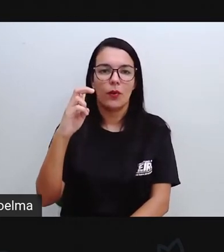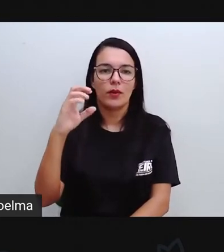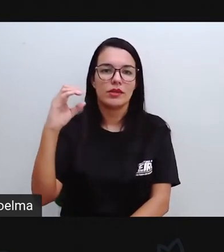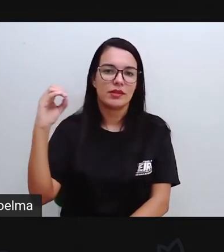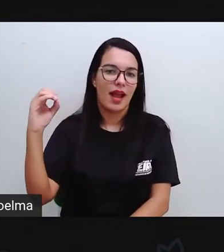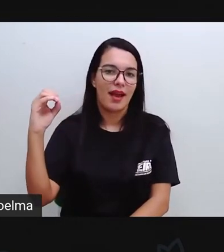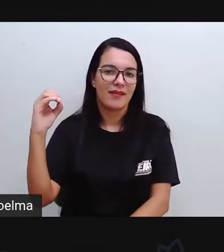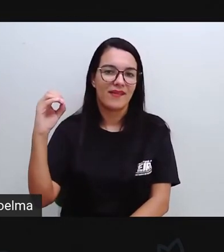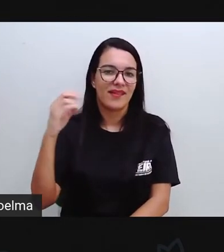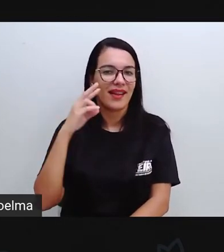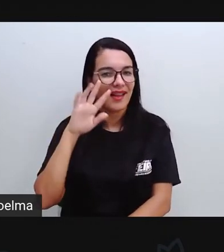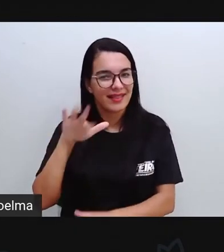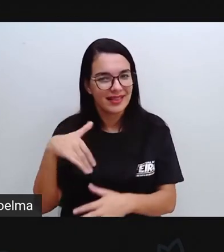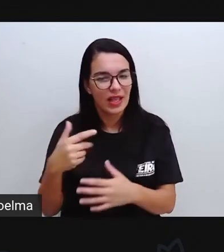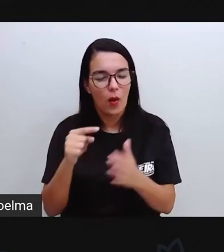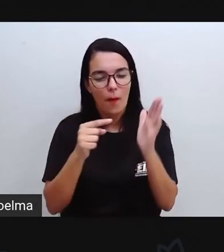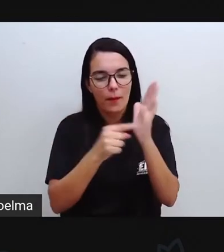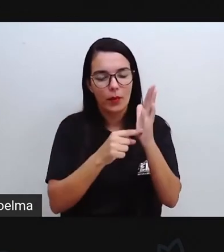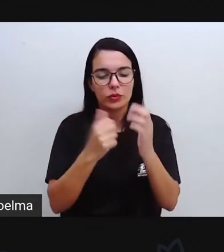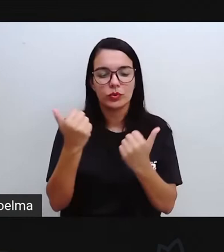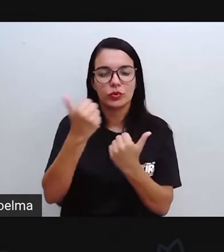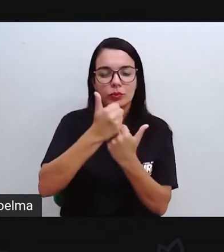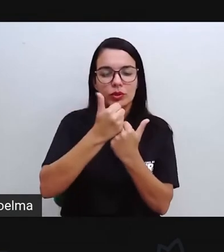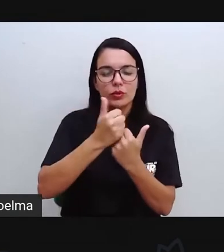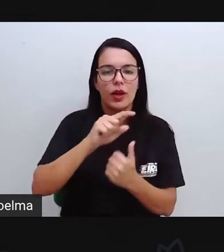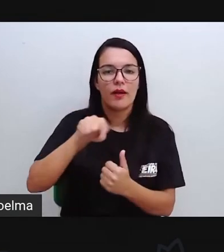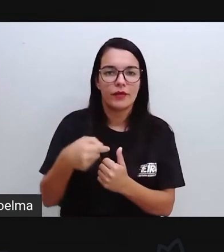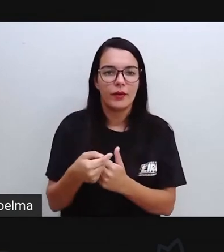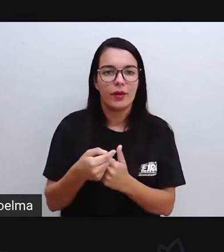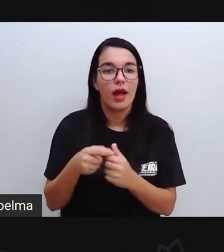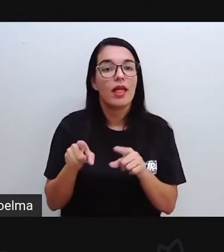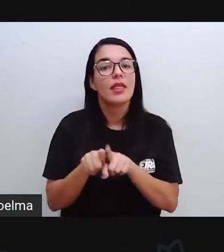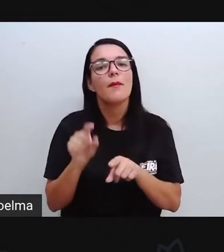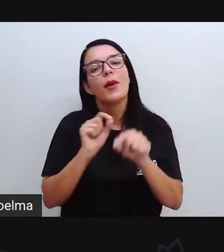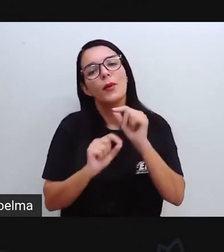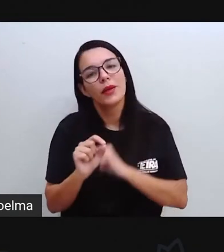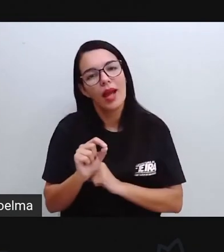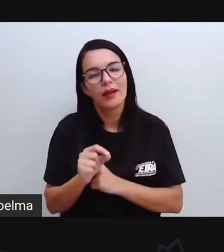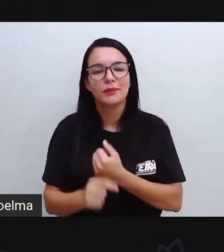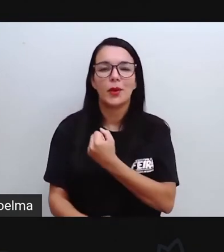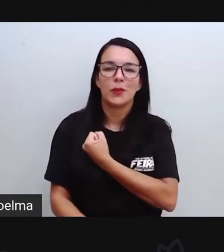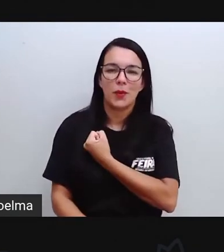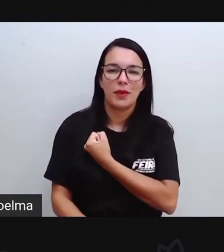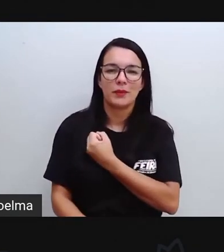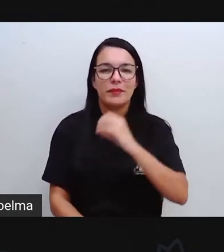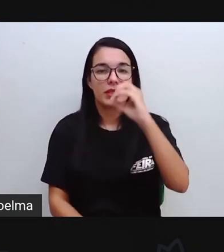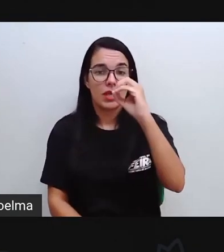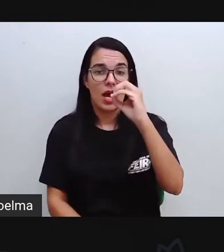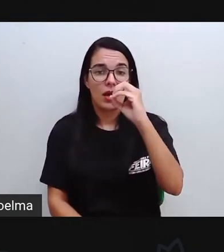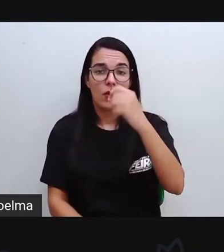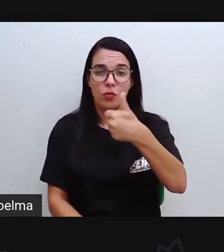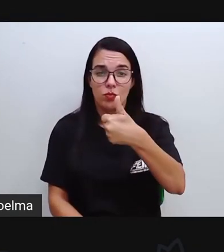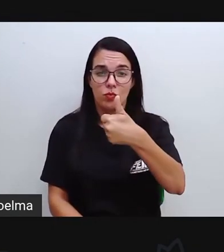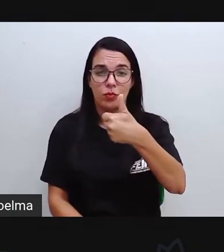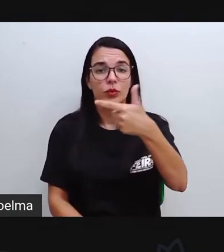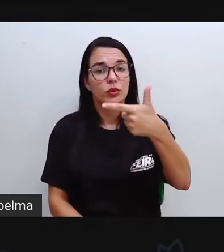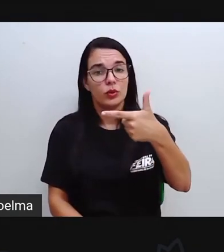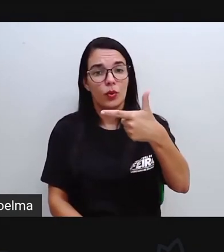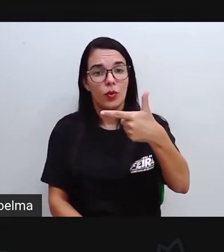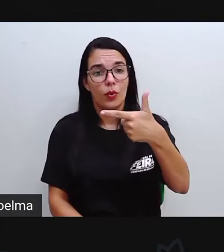Esse ponto aqui, ele substitui a vírgula. E os algarismos que nós temos na calculadora são 0, 1,